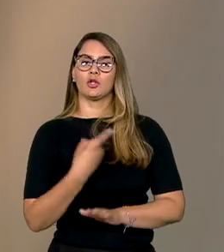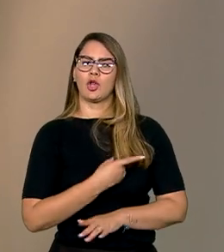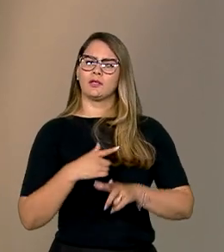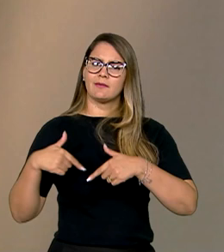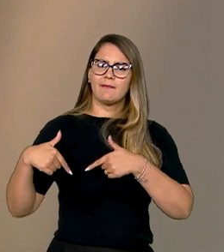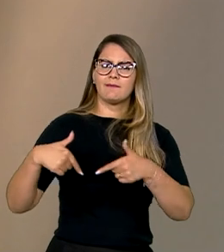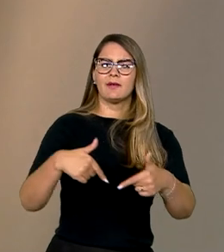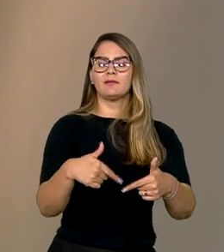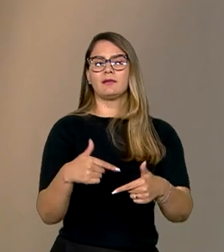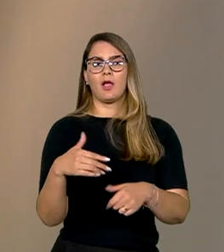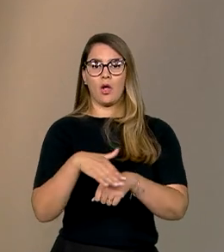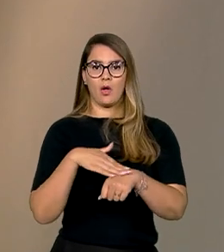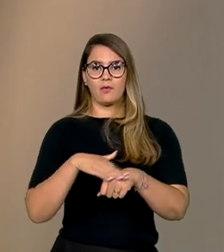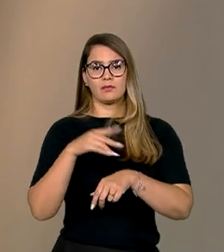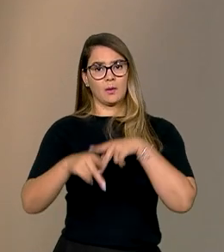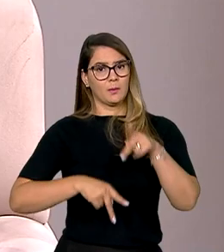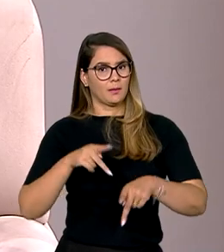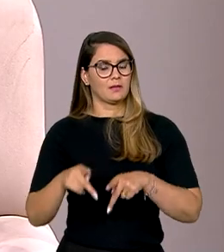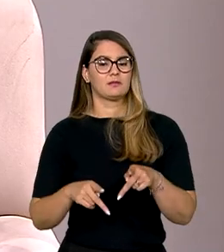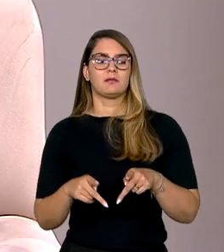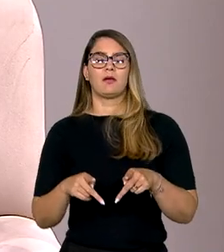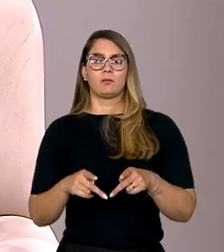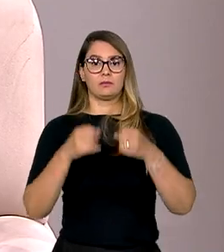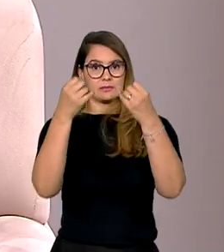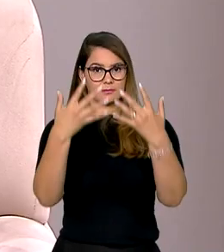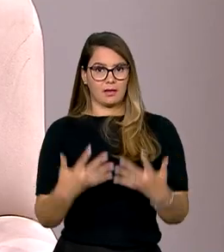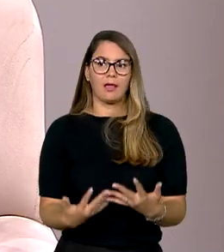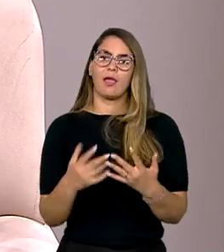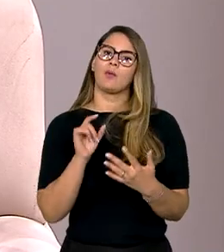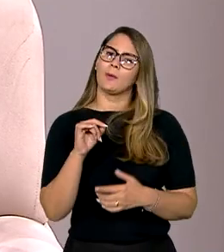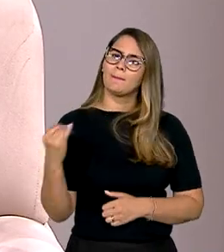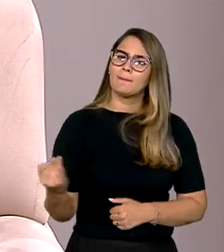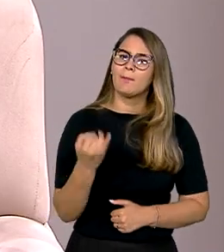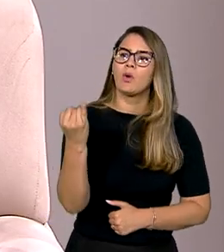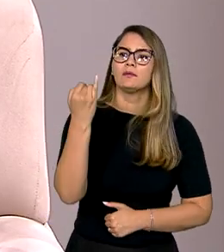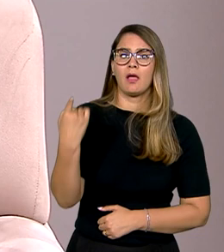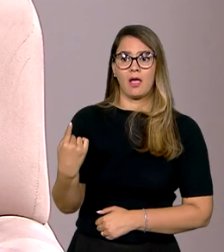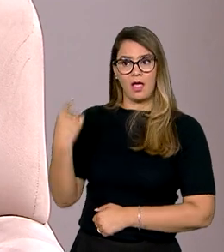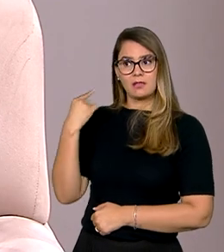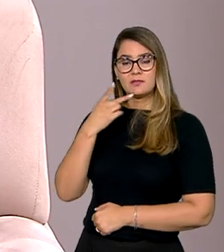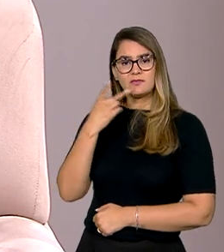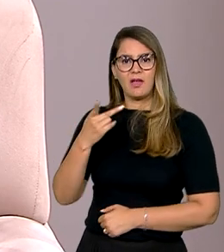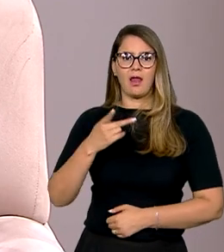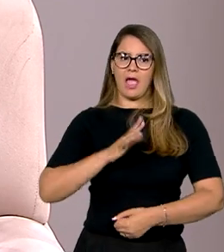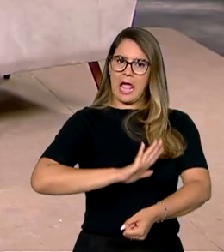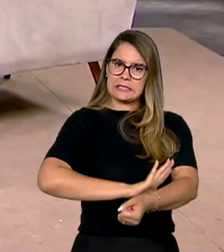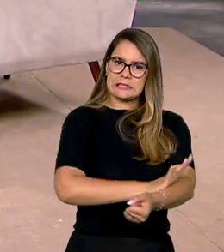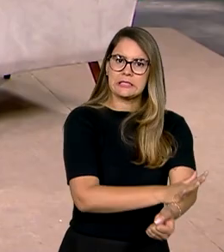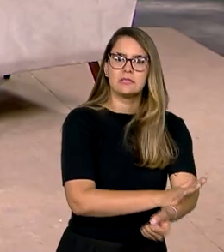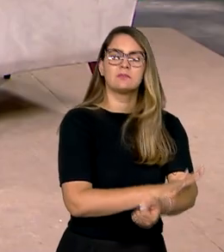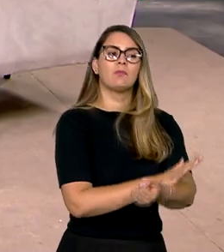enfrentar e conversar com a população, desvendar, que é tão importante quanto foi chamar de racismo a